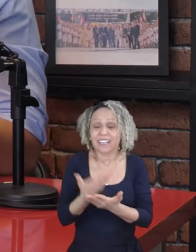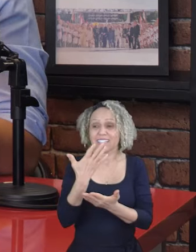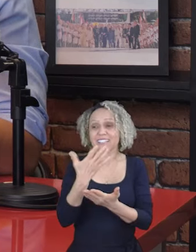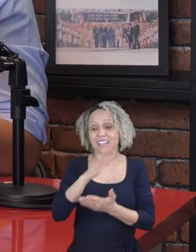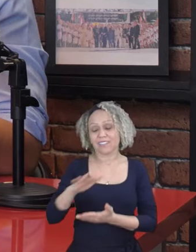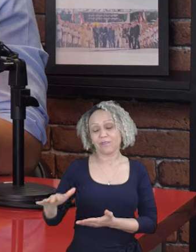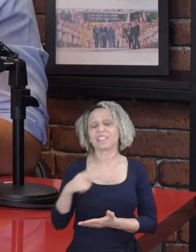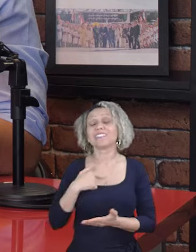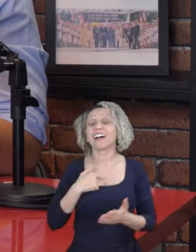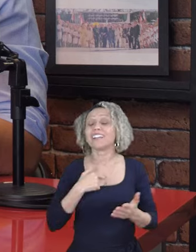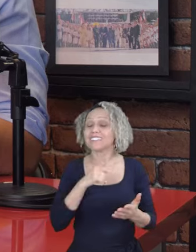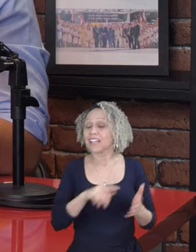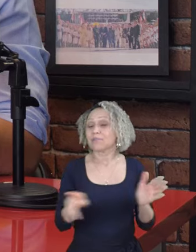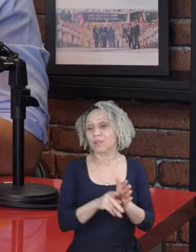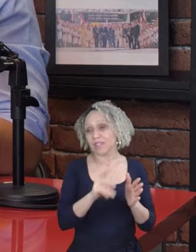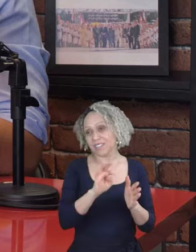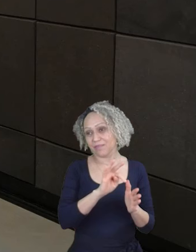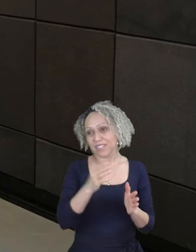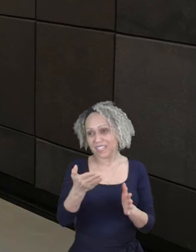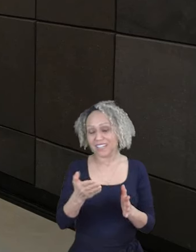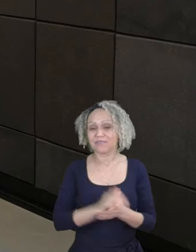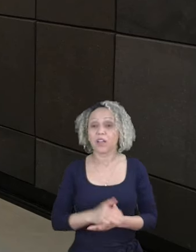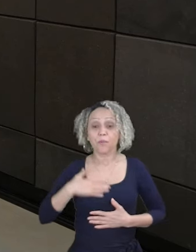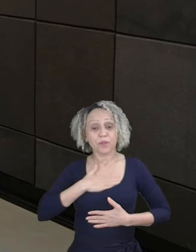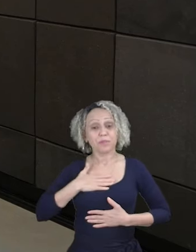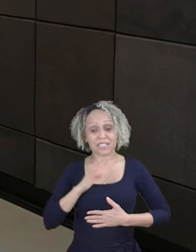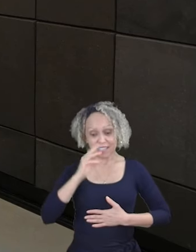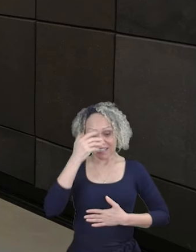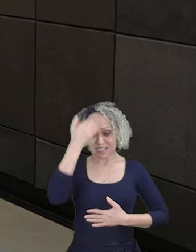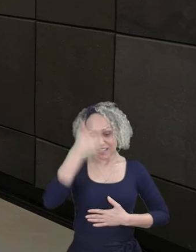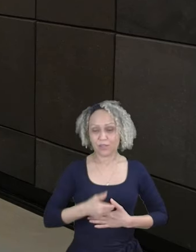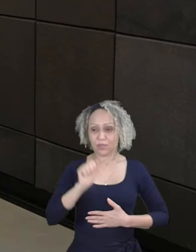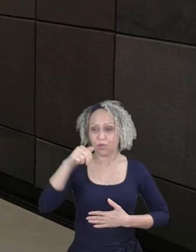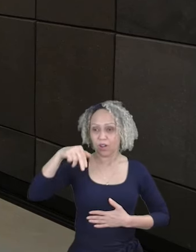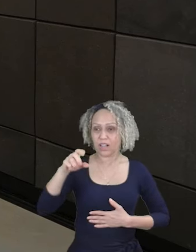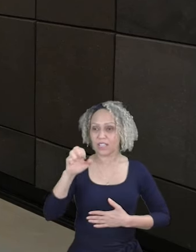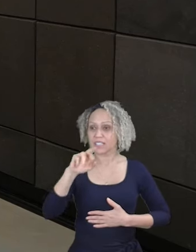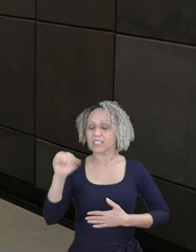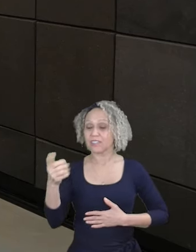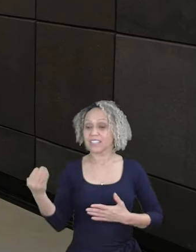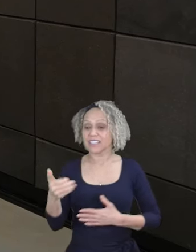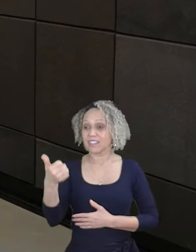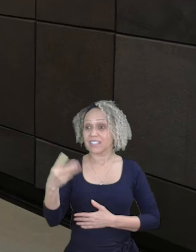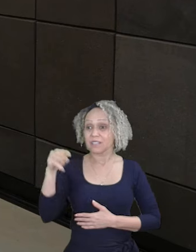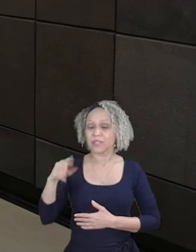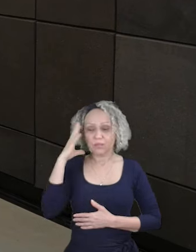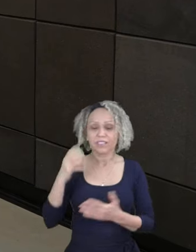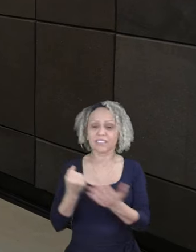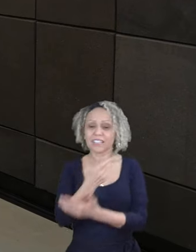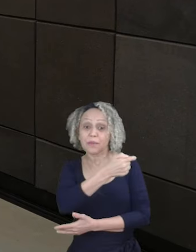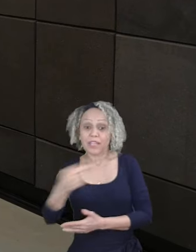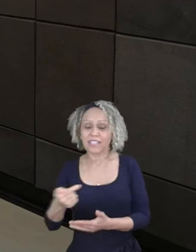lançamento da campanha de filiação do PT e muito mais. Muito prazer! Eu sou Anderson Andrade e esse é o 13 Minutos, o